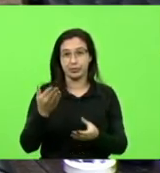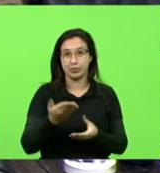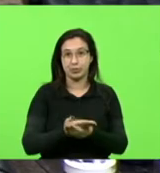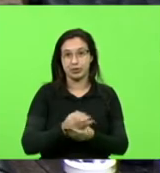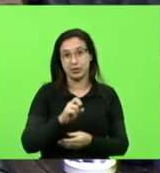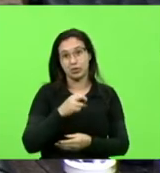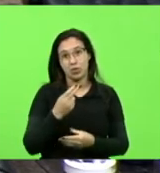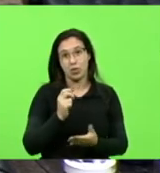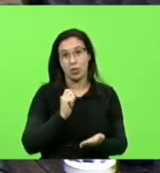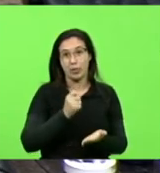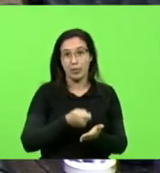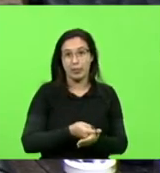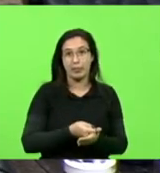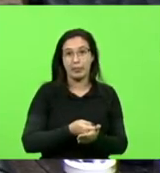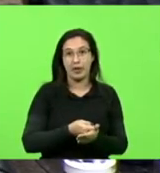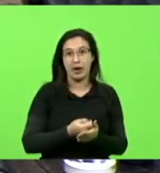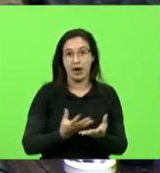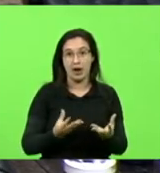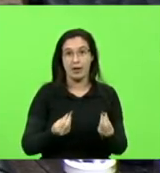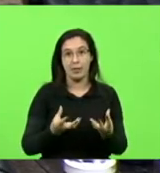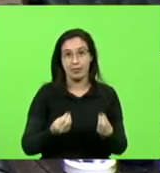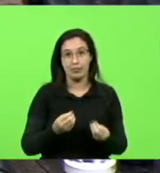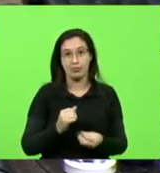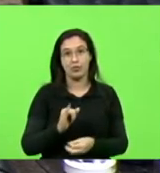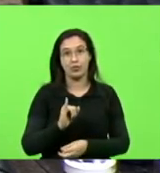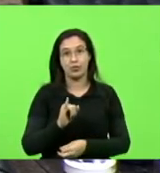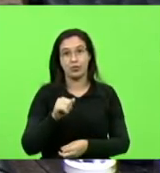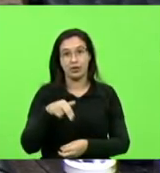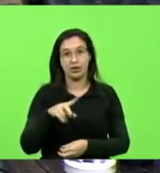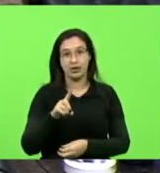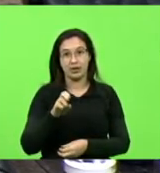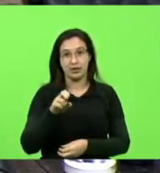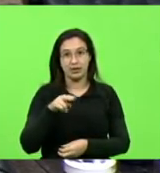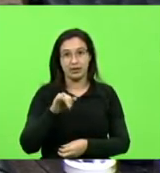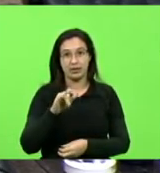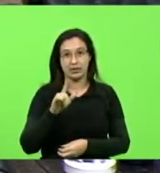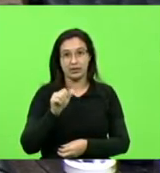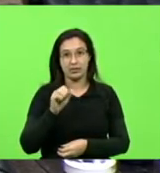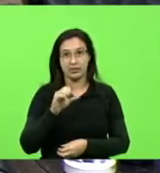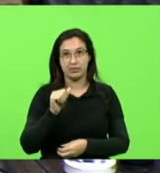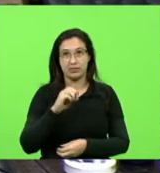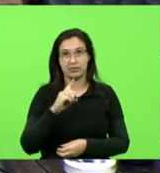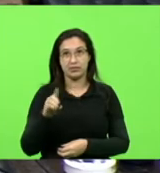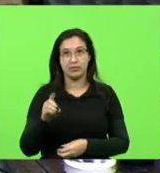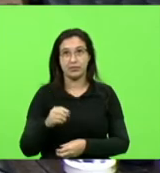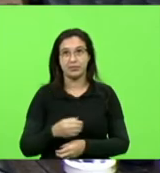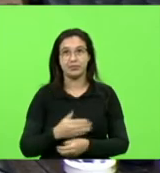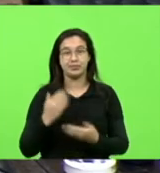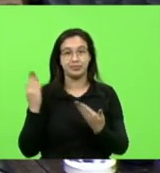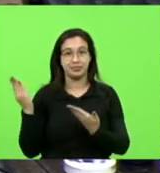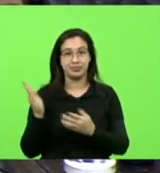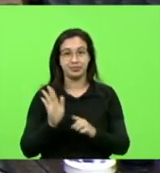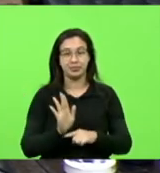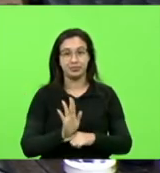gordas indenizações. Pode passar o próximo vídeo.